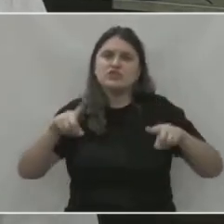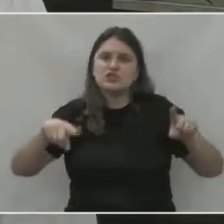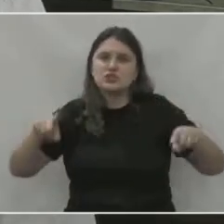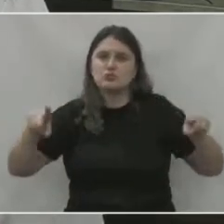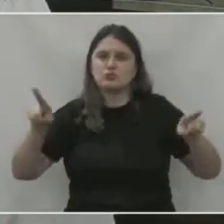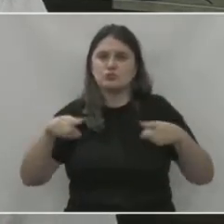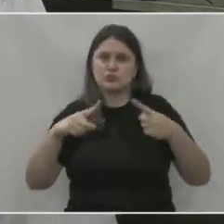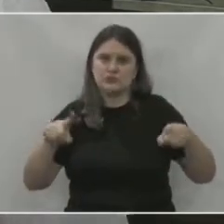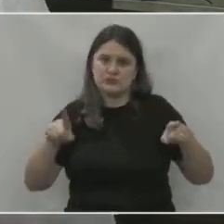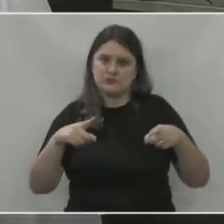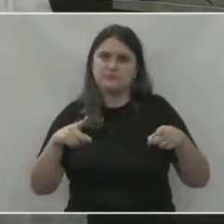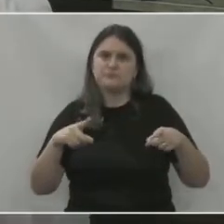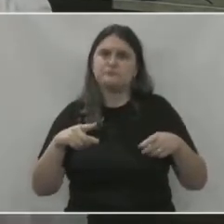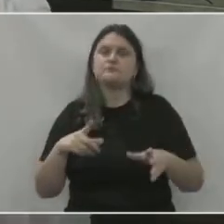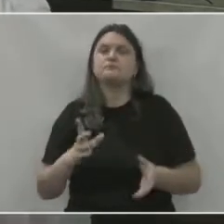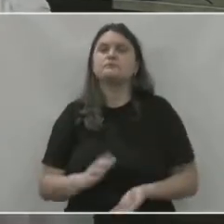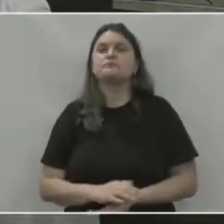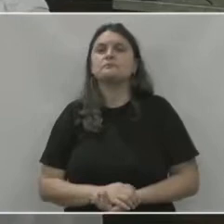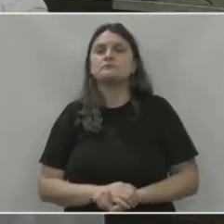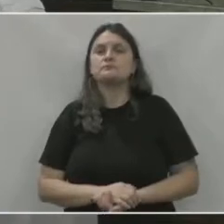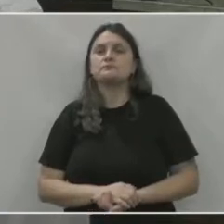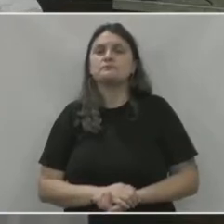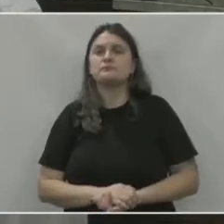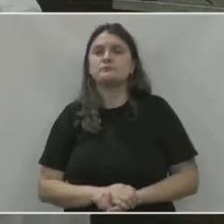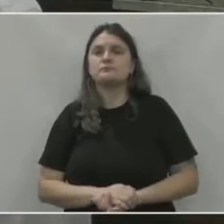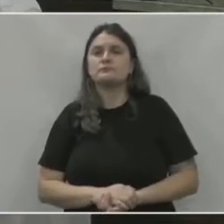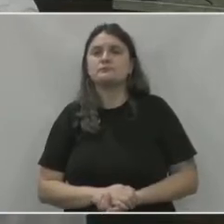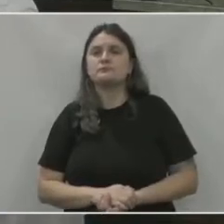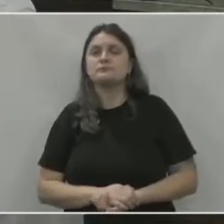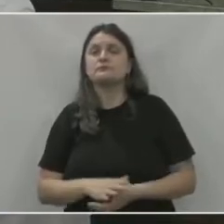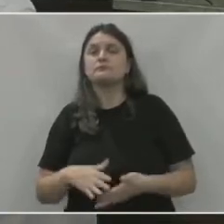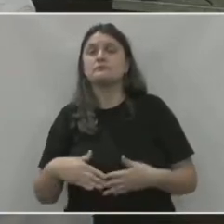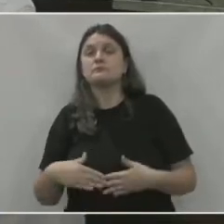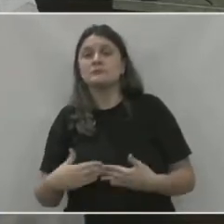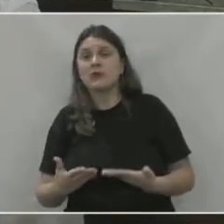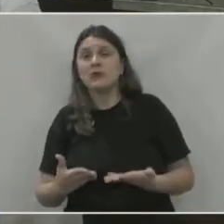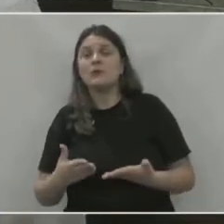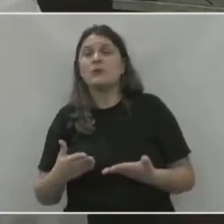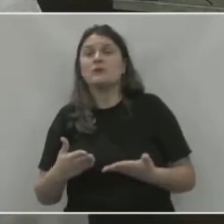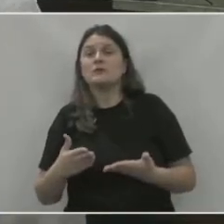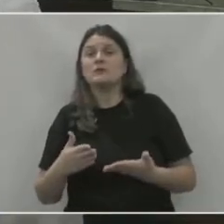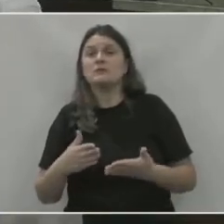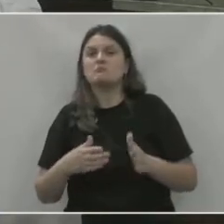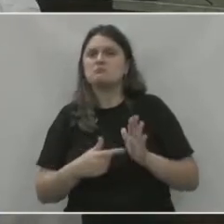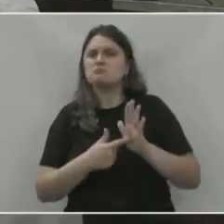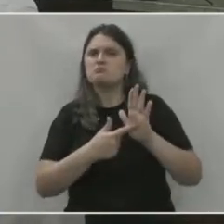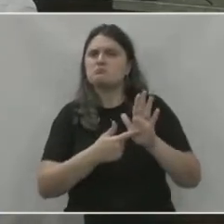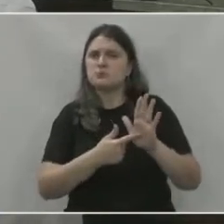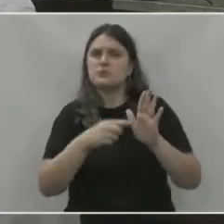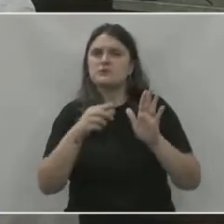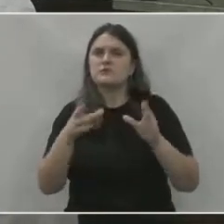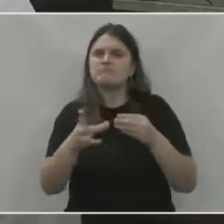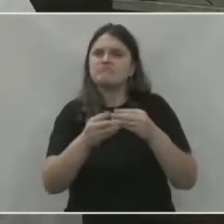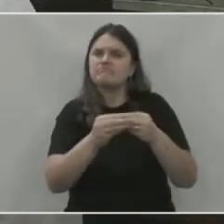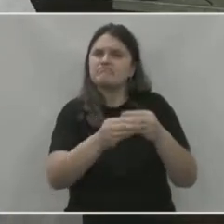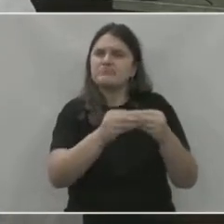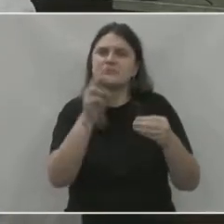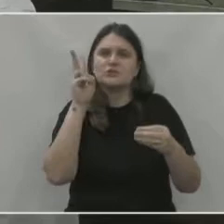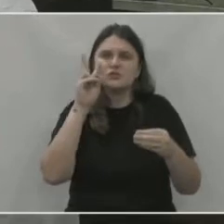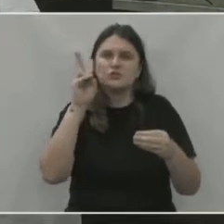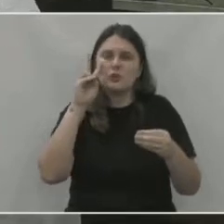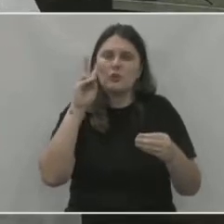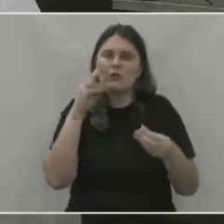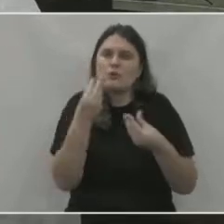de ritmos que ele faz e que apresentam todas essas formas,